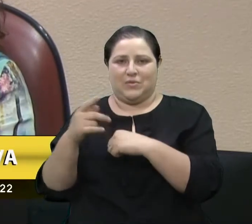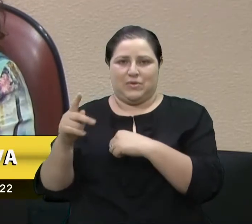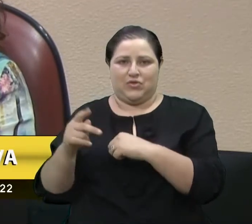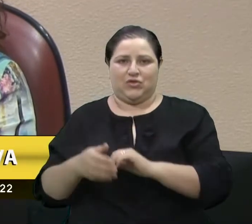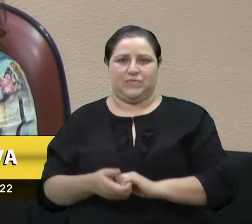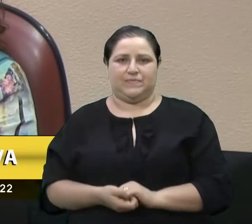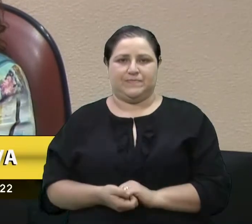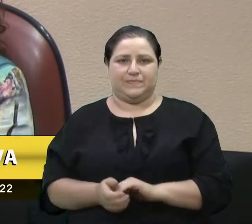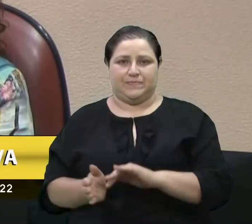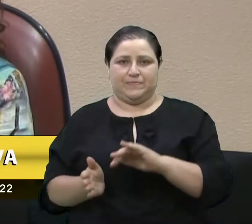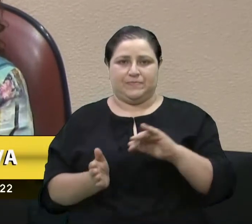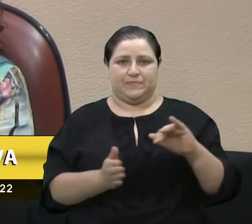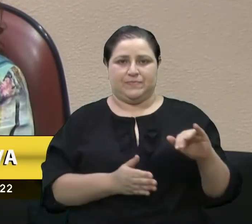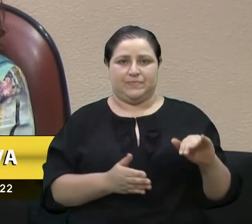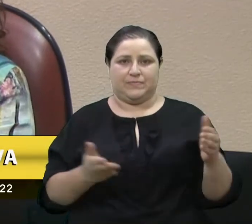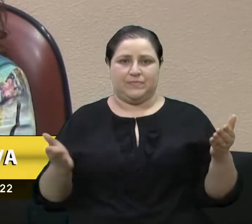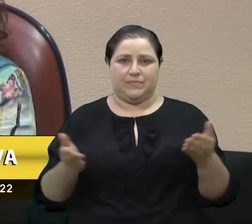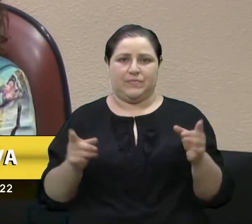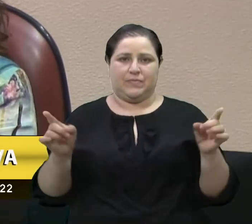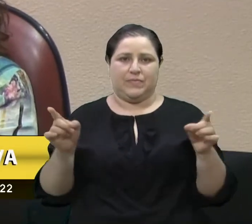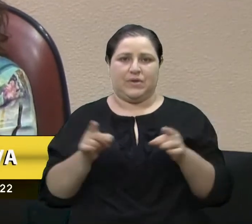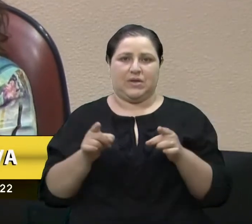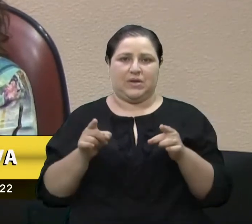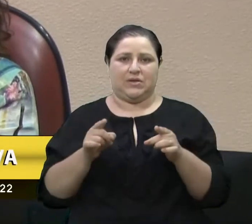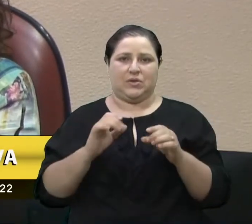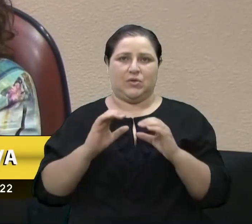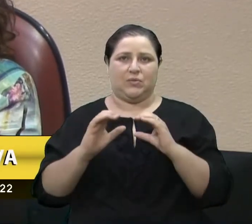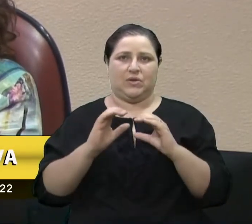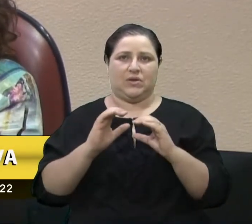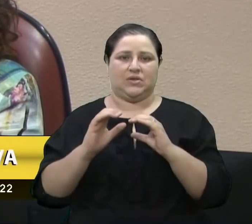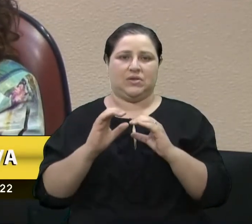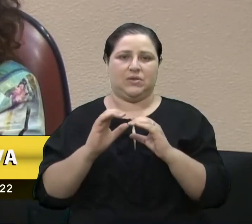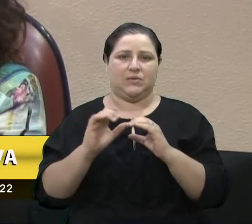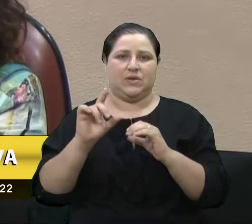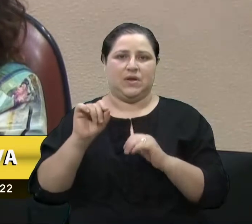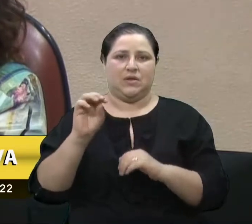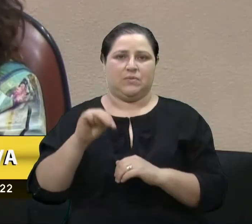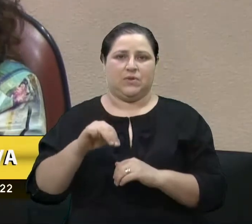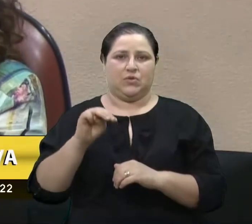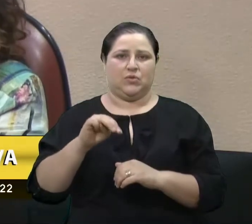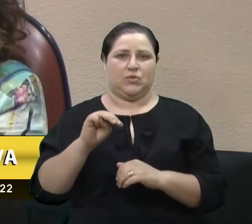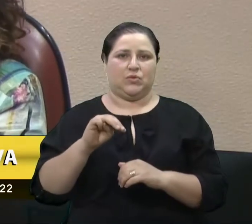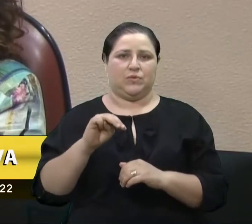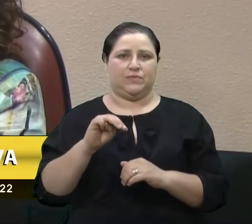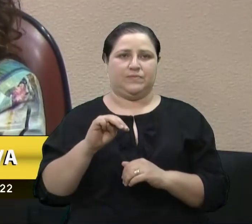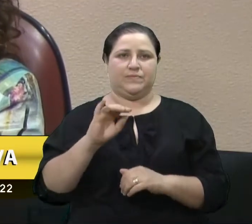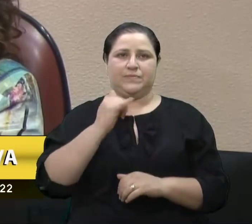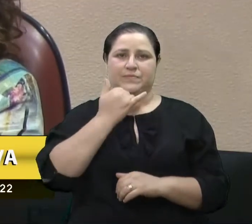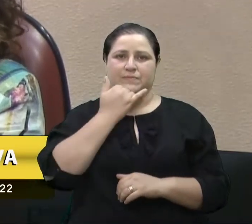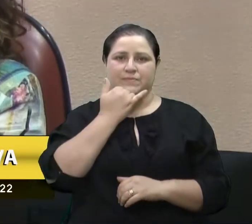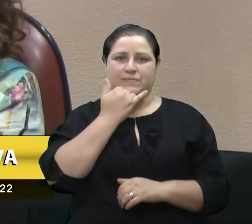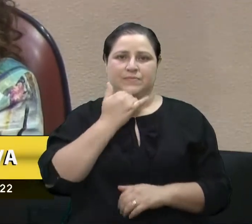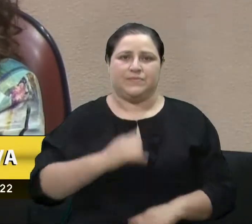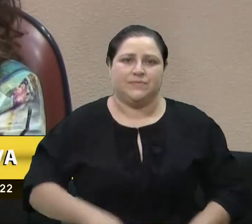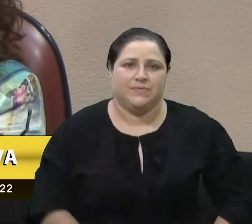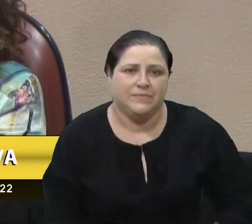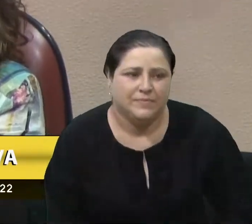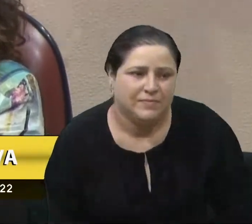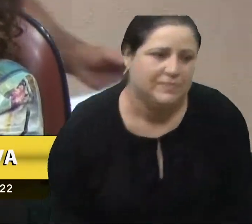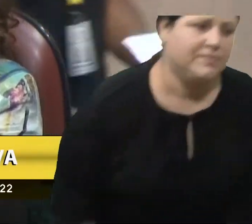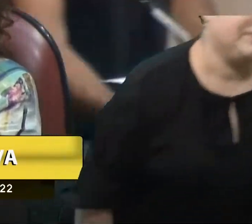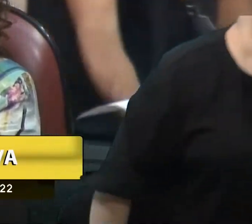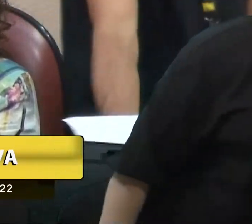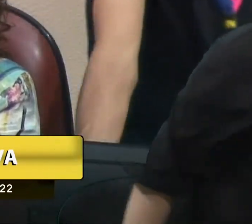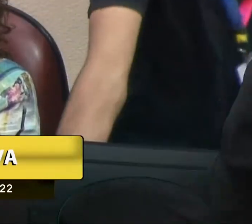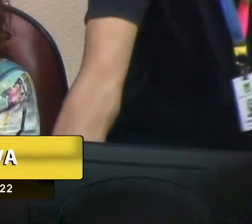ao espaço das pequenas comunicações. Pelo tempo de dez minutos, para apresentações... Opa, desculpa. Encerradas as